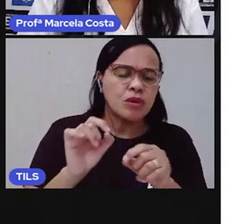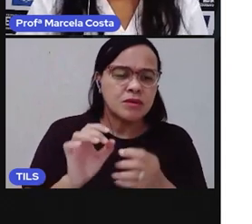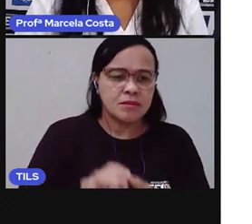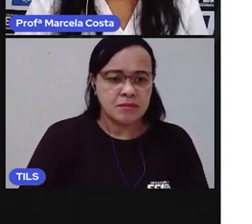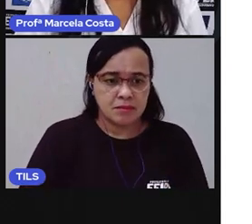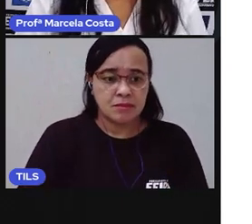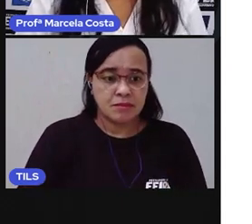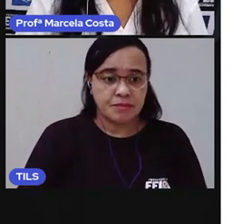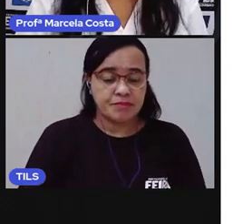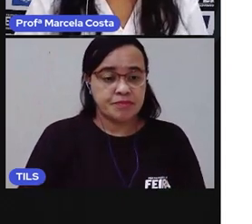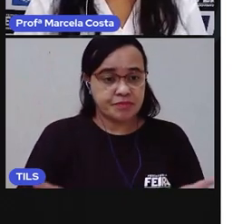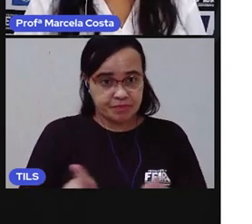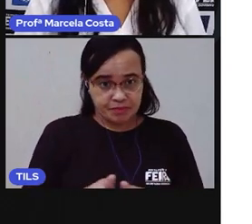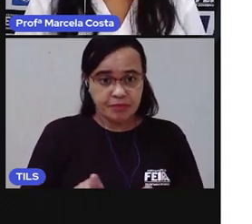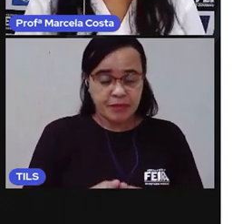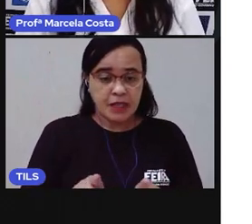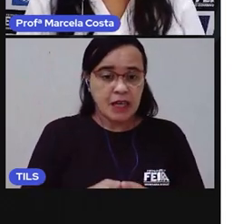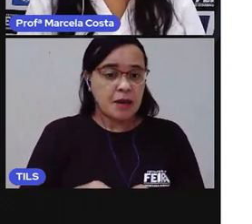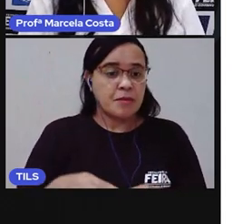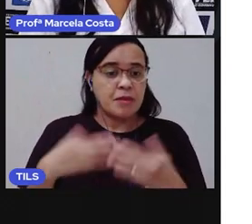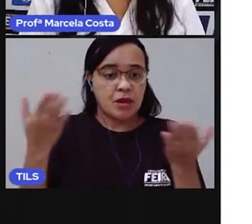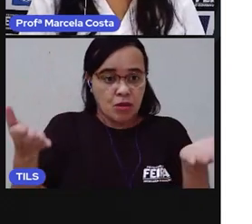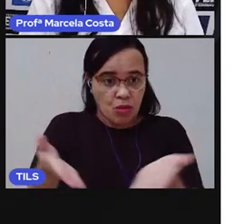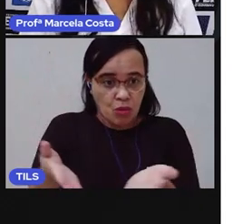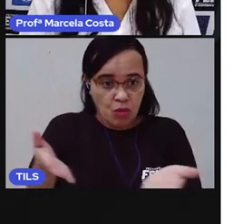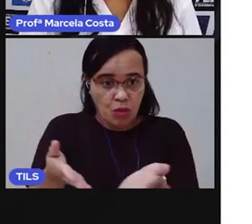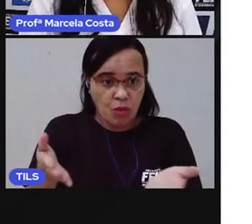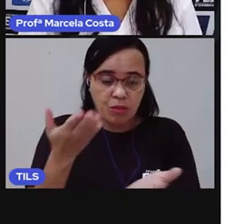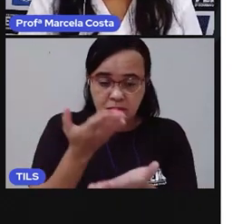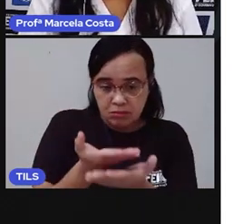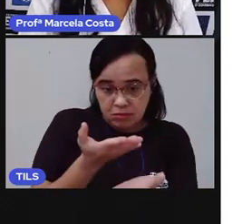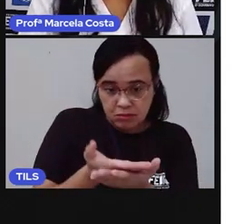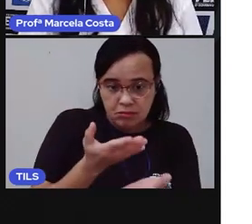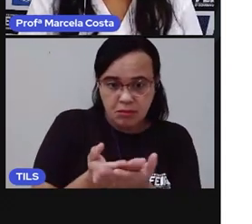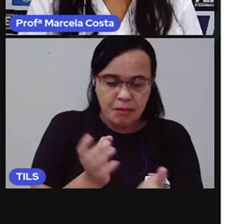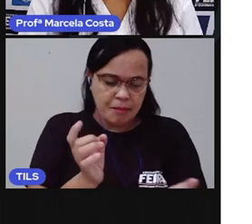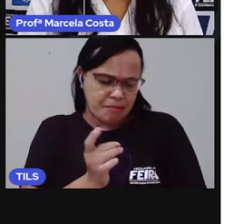Nessa aula, crianças, vamos falar um pouquinho sobre medo.